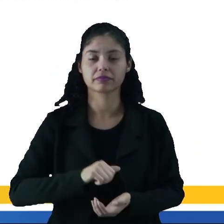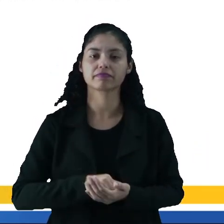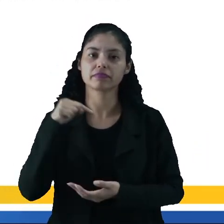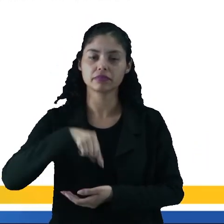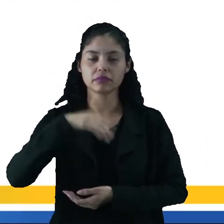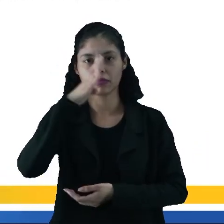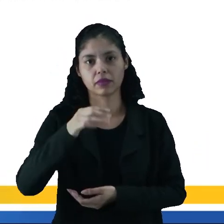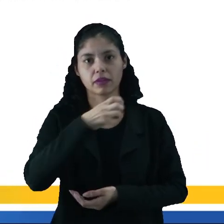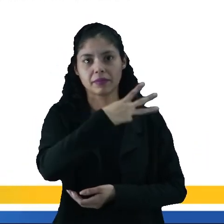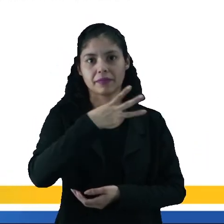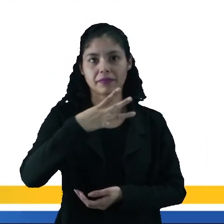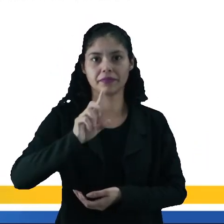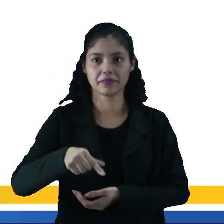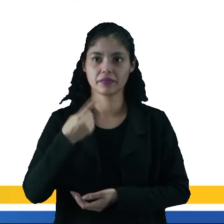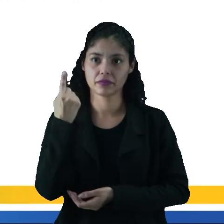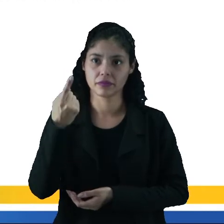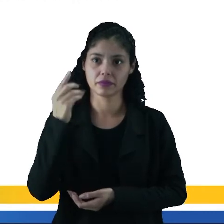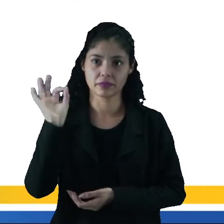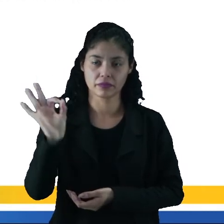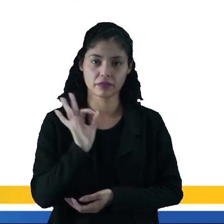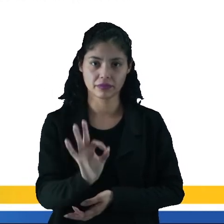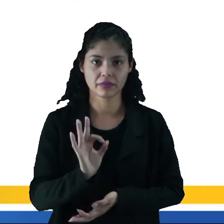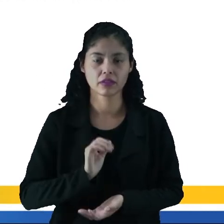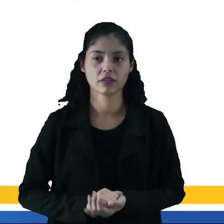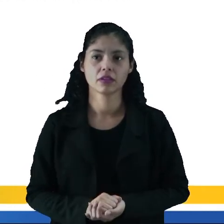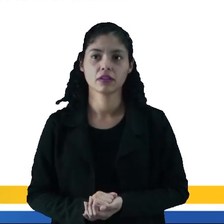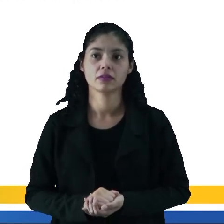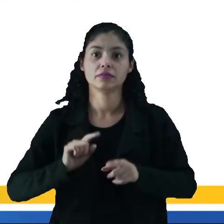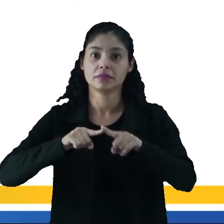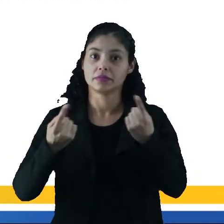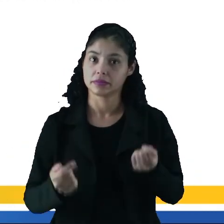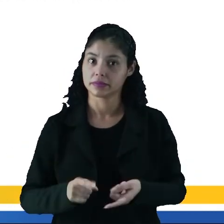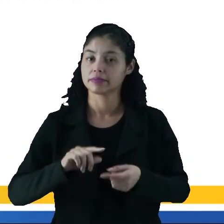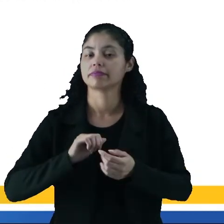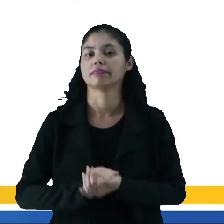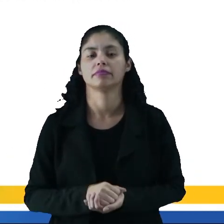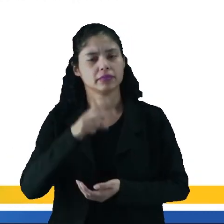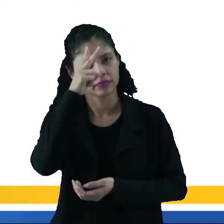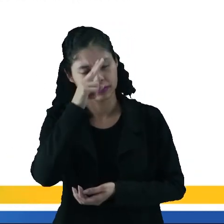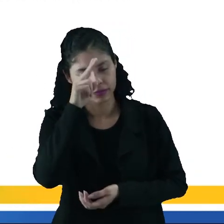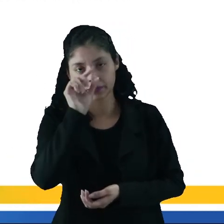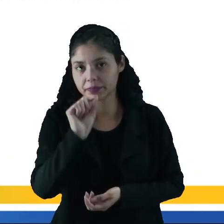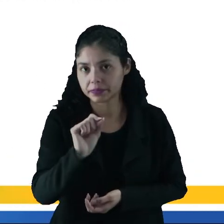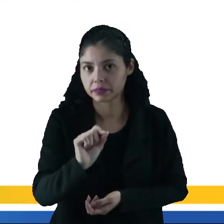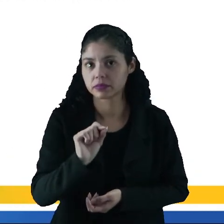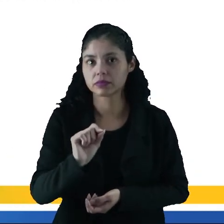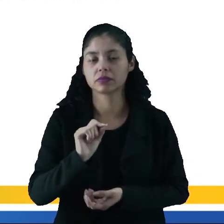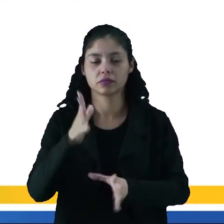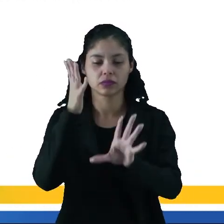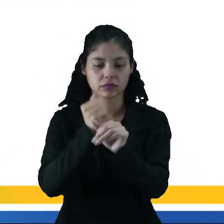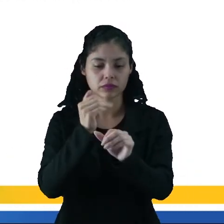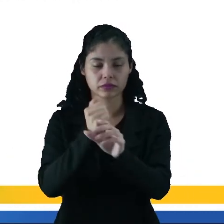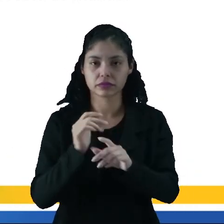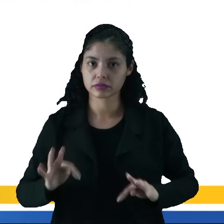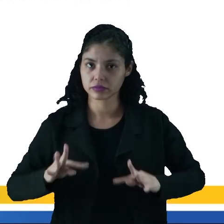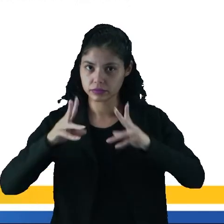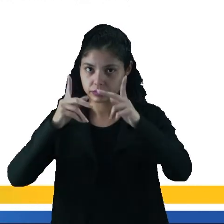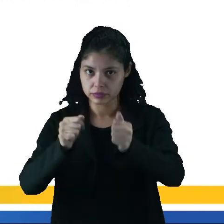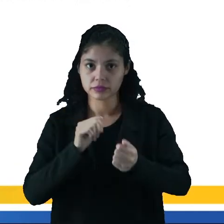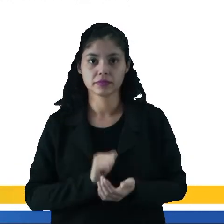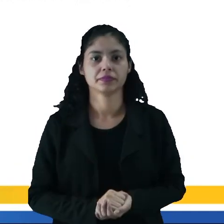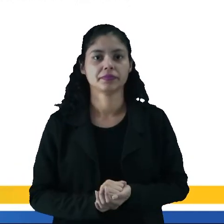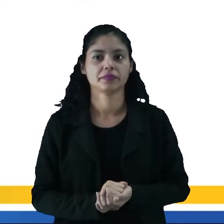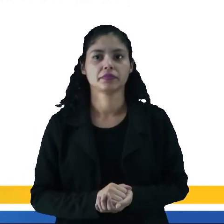e aqui 33,1%. No entanto, é bom lembrar que somando todas as outras